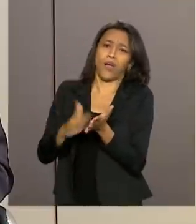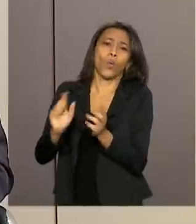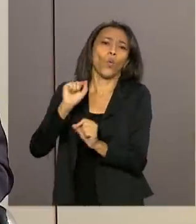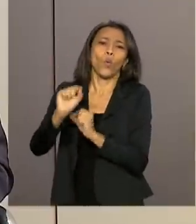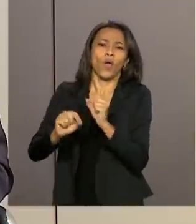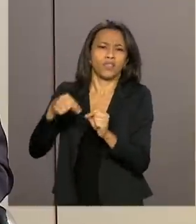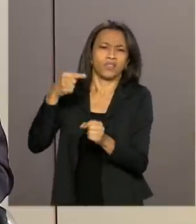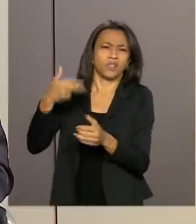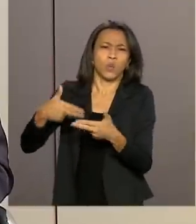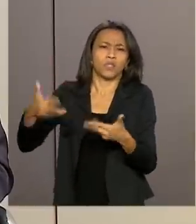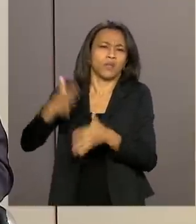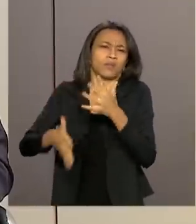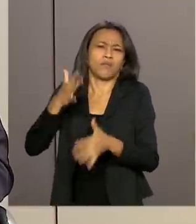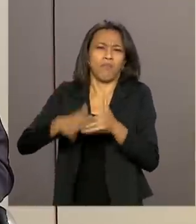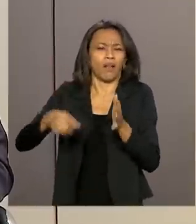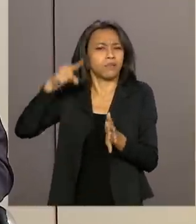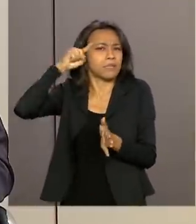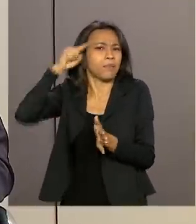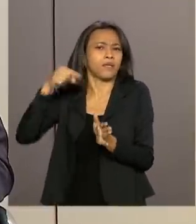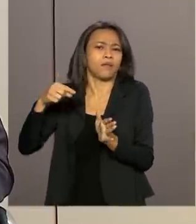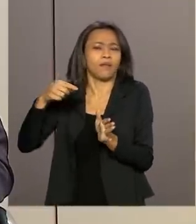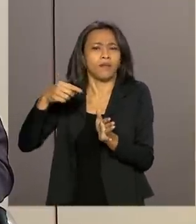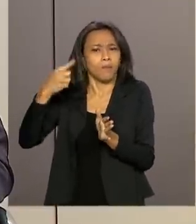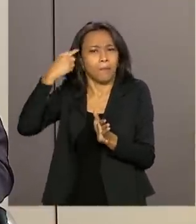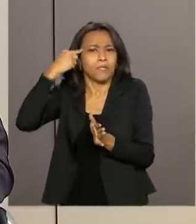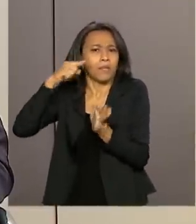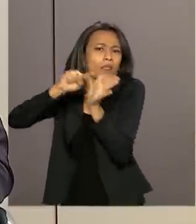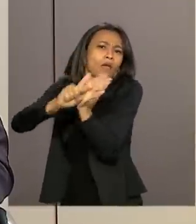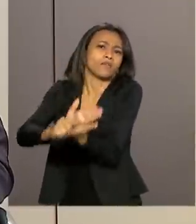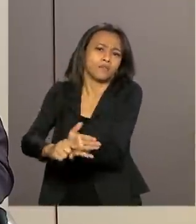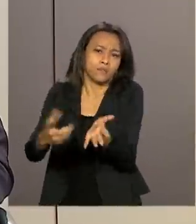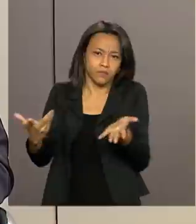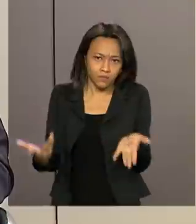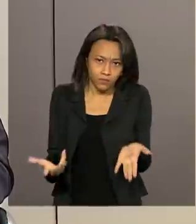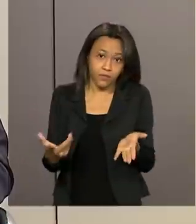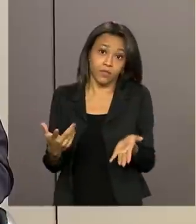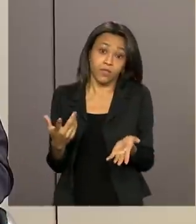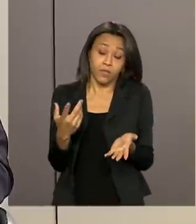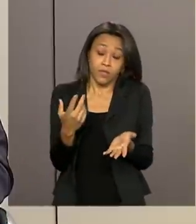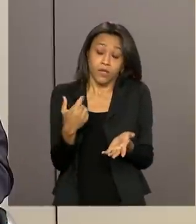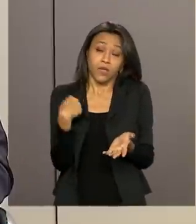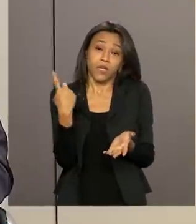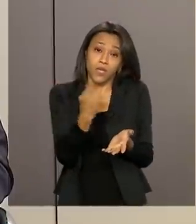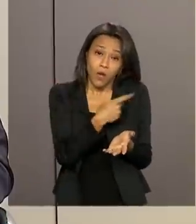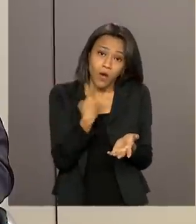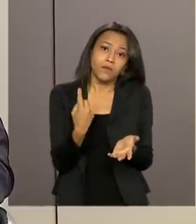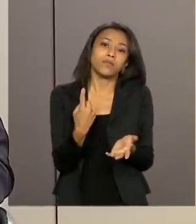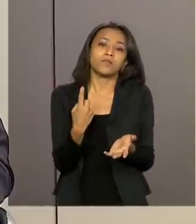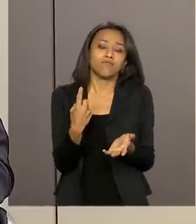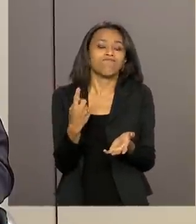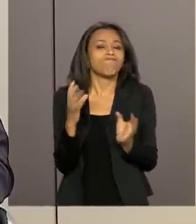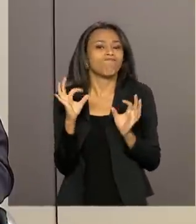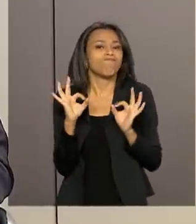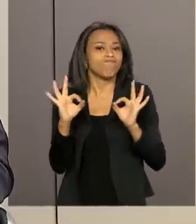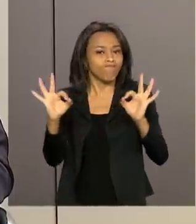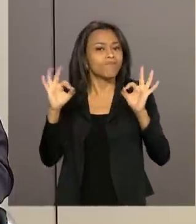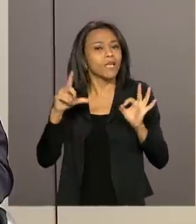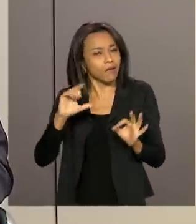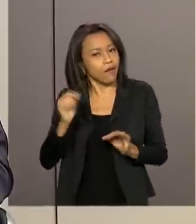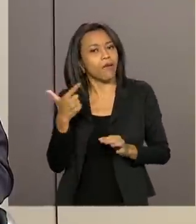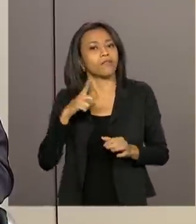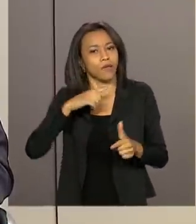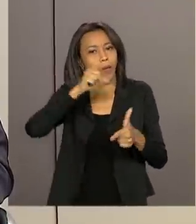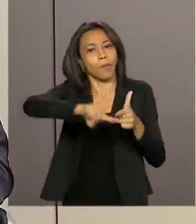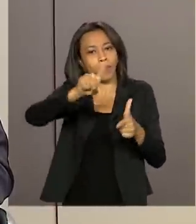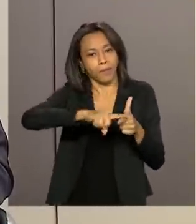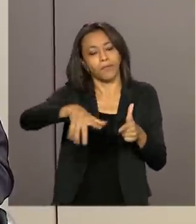aspectos negativos. Agora, em nenhum momento, nós deixamos de reconhecer que existem problemas na